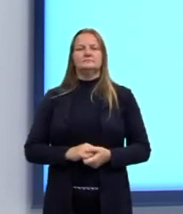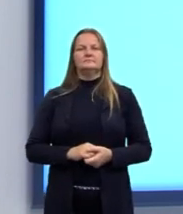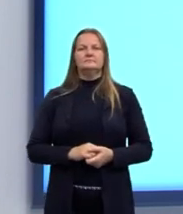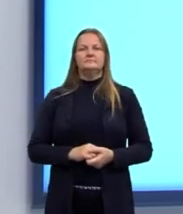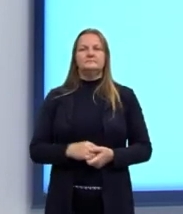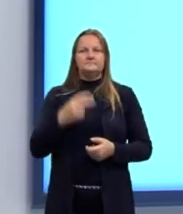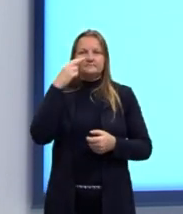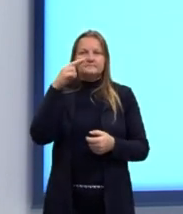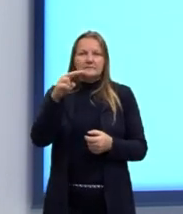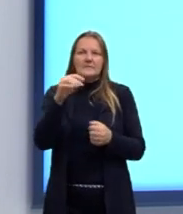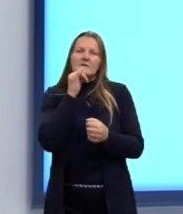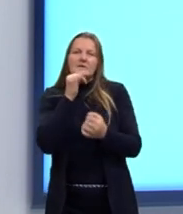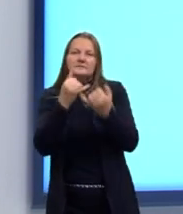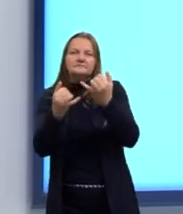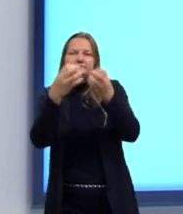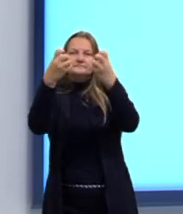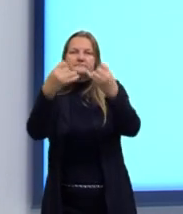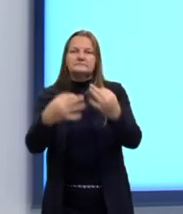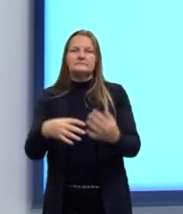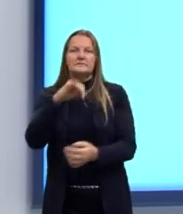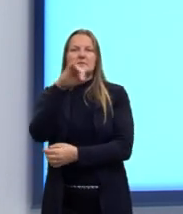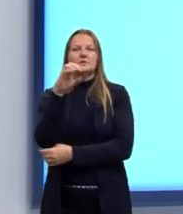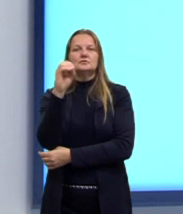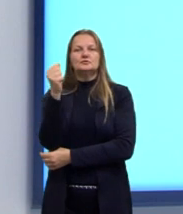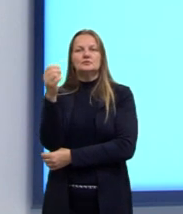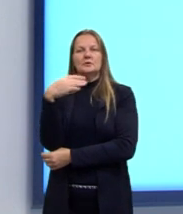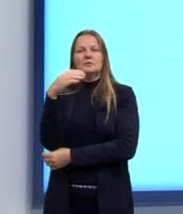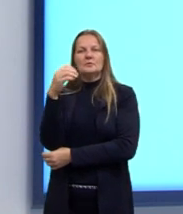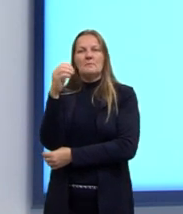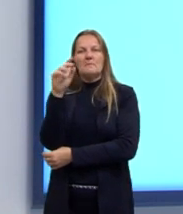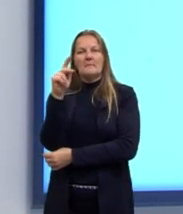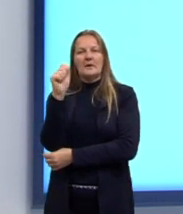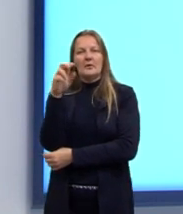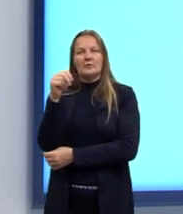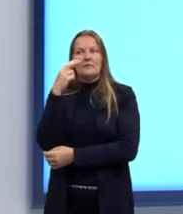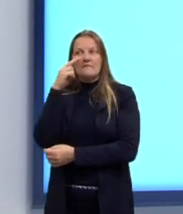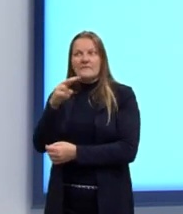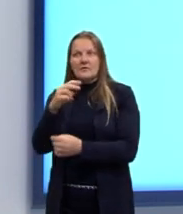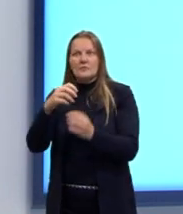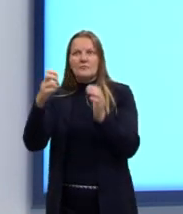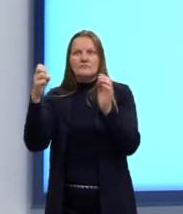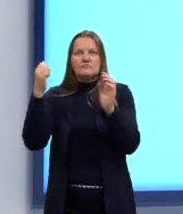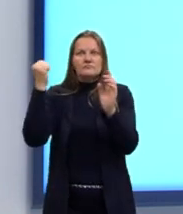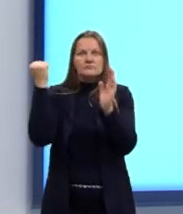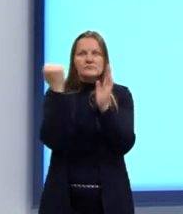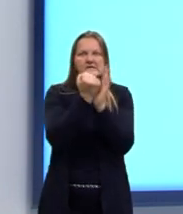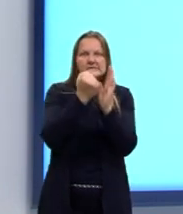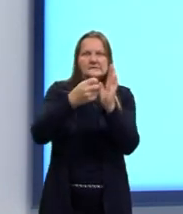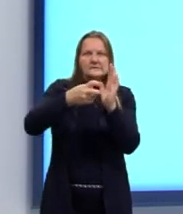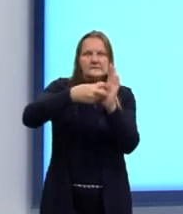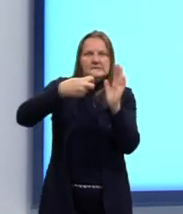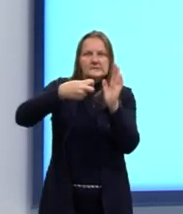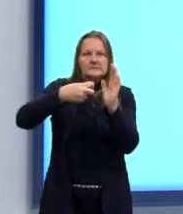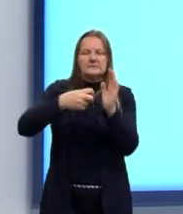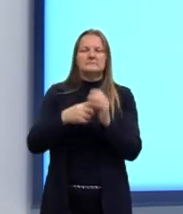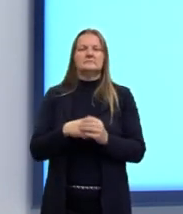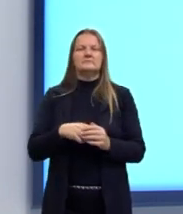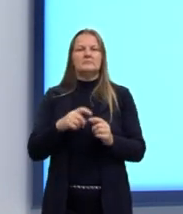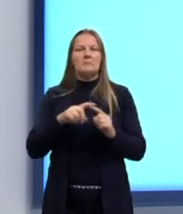Olhem ali pelo exemplo. João Paulo presenciou o crime, mas estava disposto a não denunciá-lo.